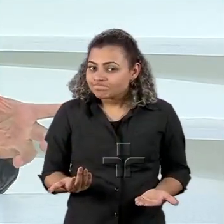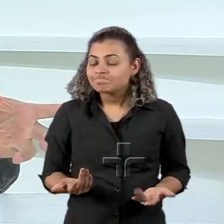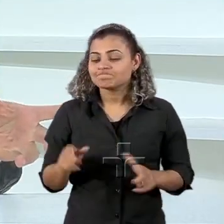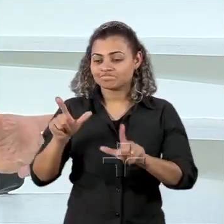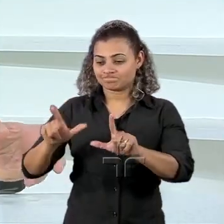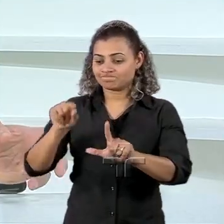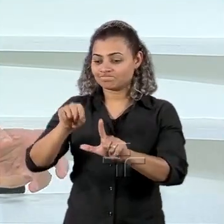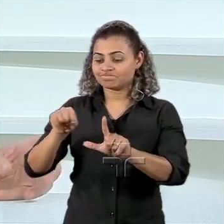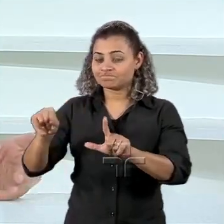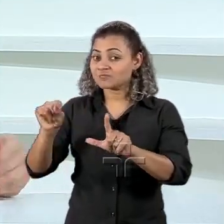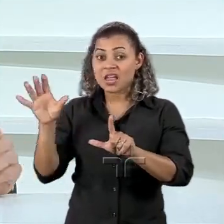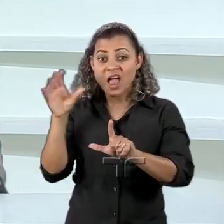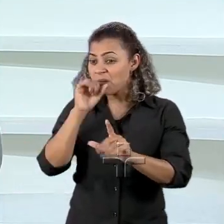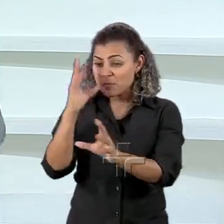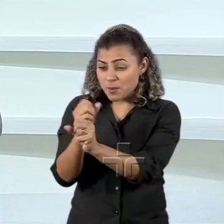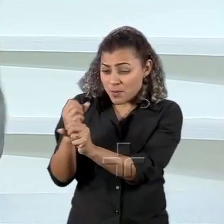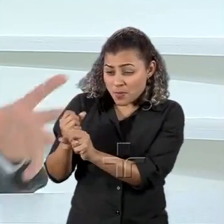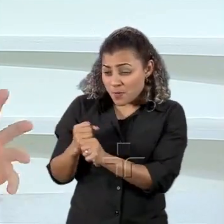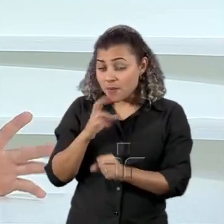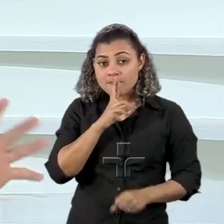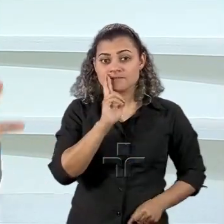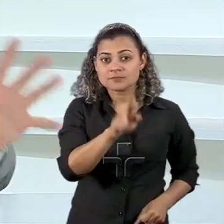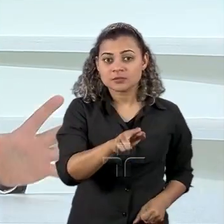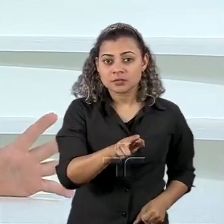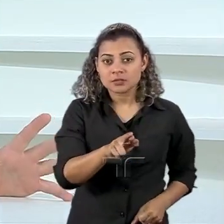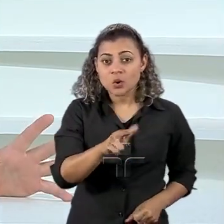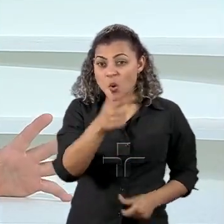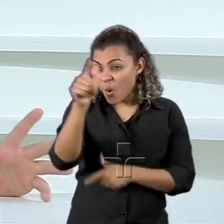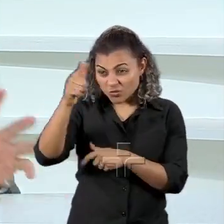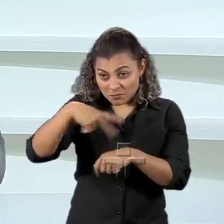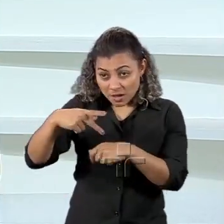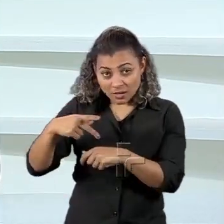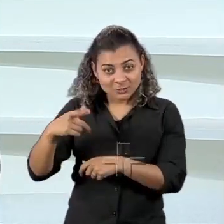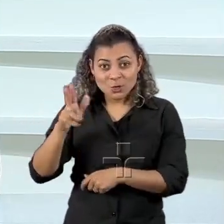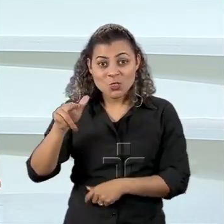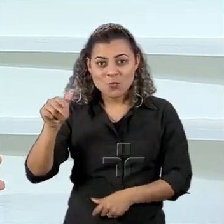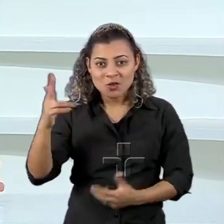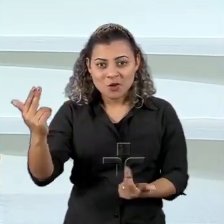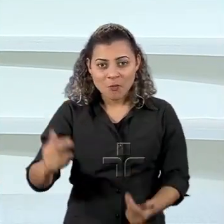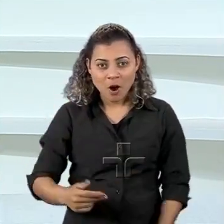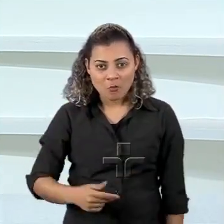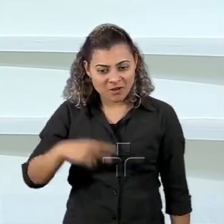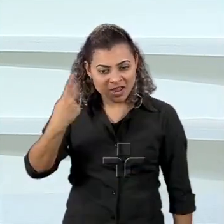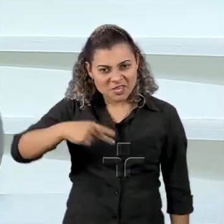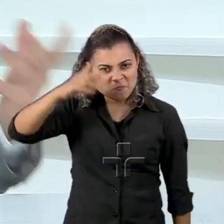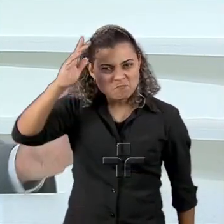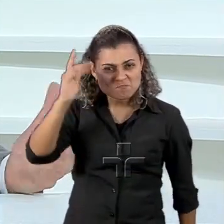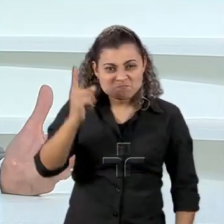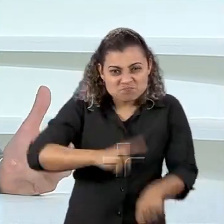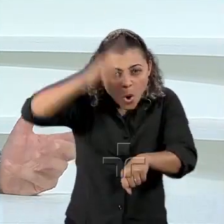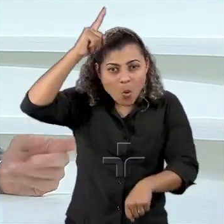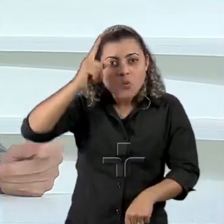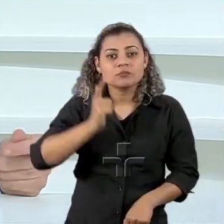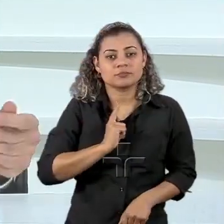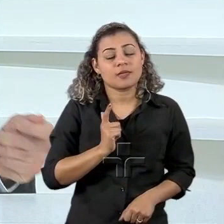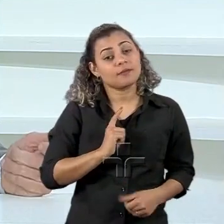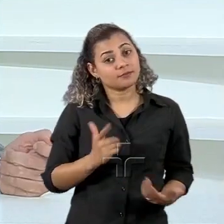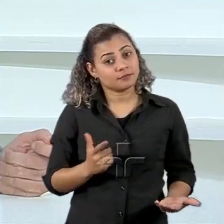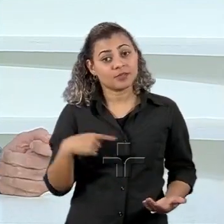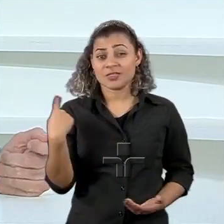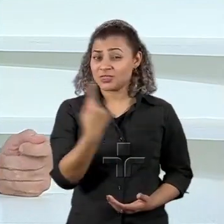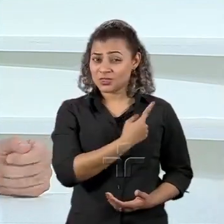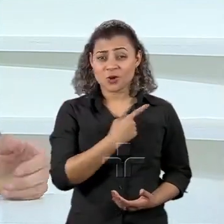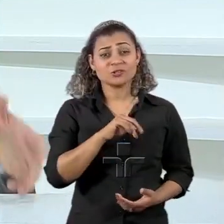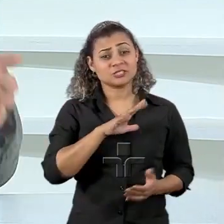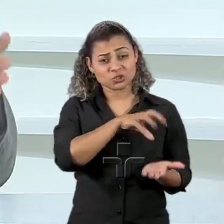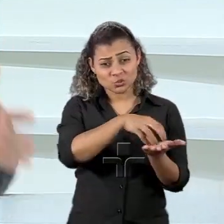processados rapidamente coisa que nenhum país do mundo jamais fez não é pouca coisa apesar do descrédito que nós temos quanto as nossas